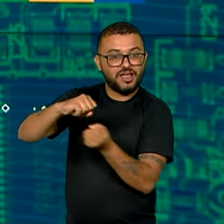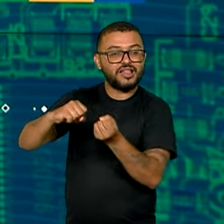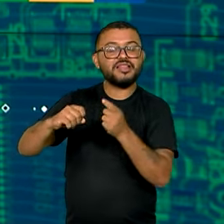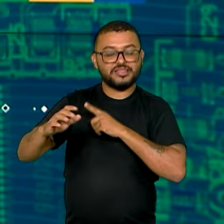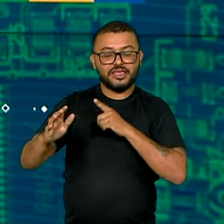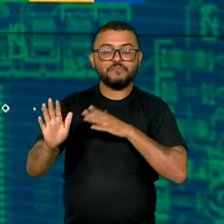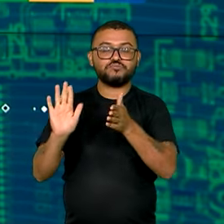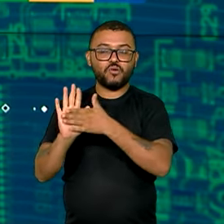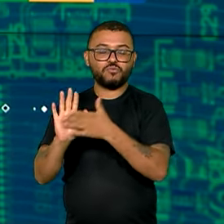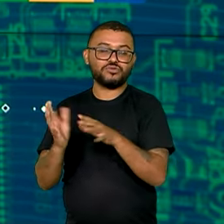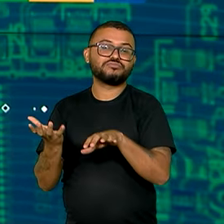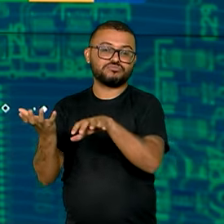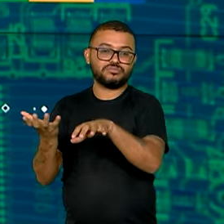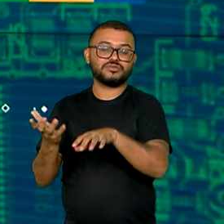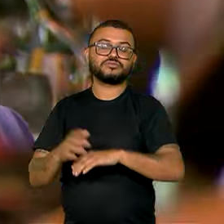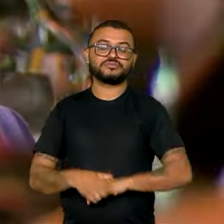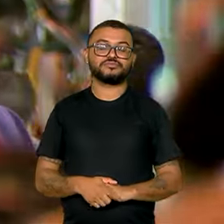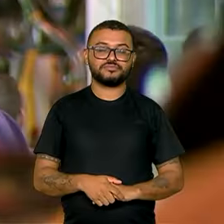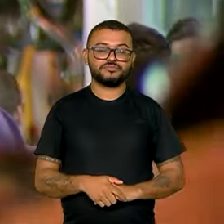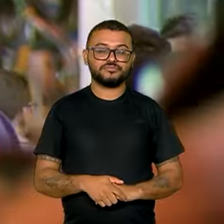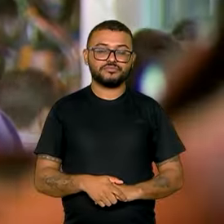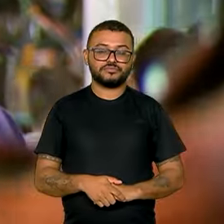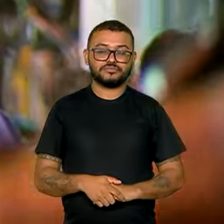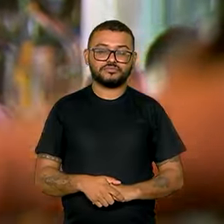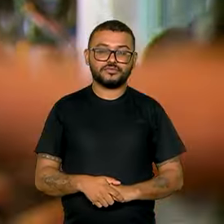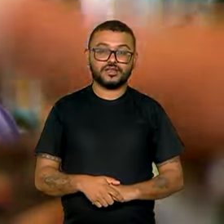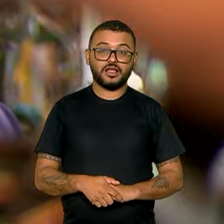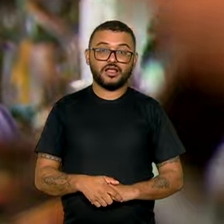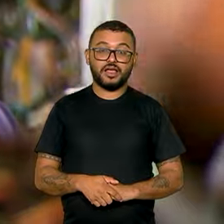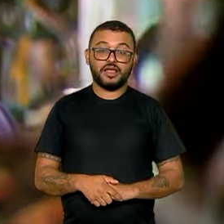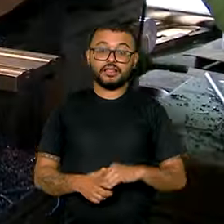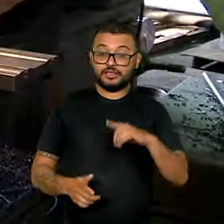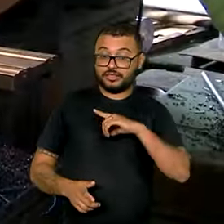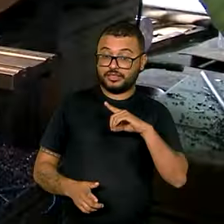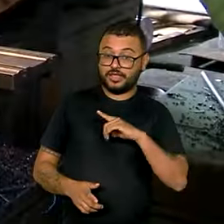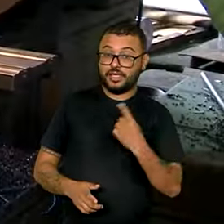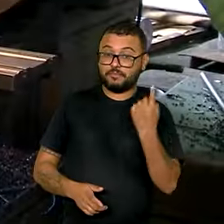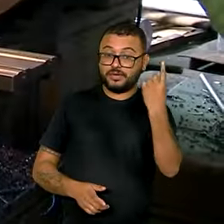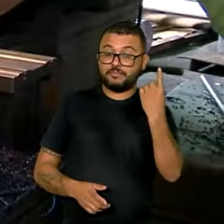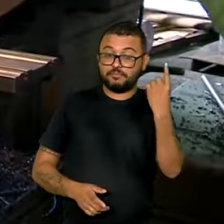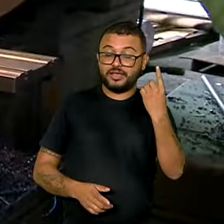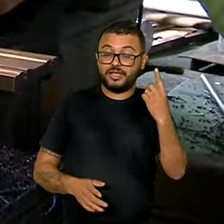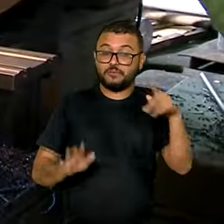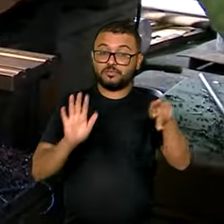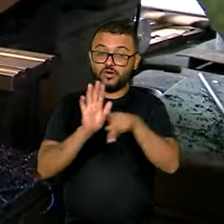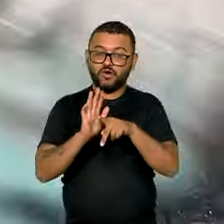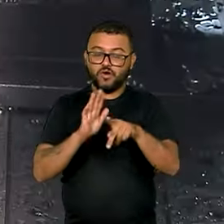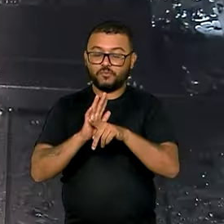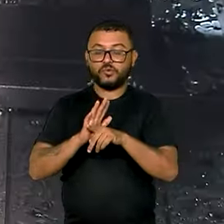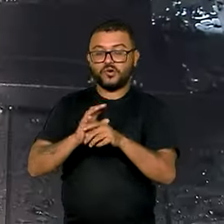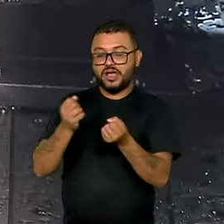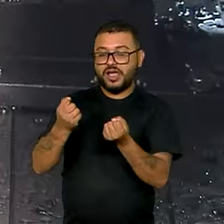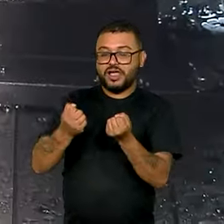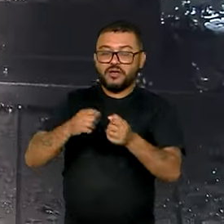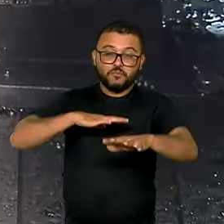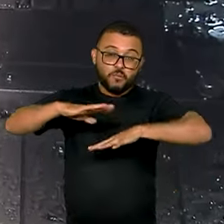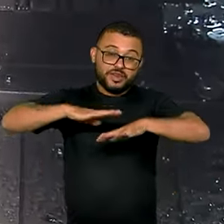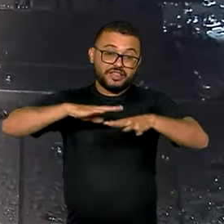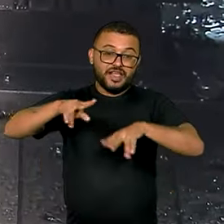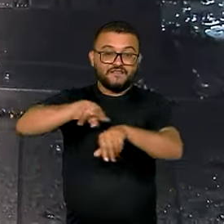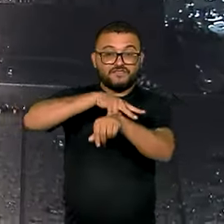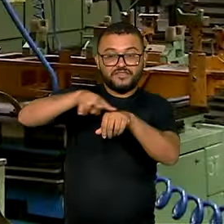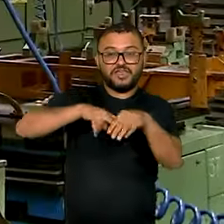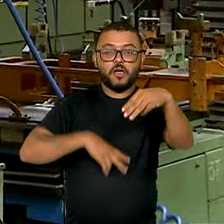estão no Congresso Nacional. A primeira é o Programa Nacional de Mobilidade Verde e Inovação,